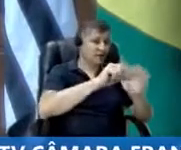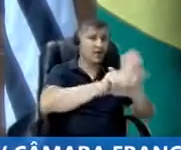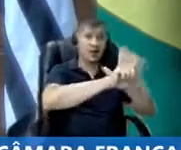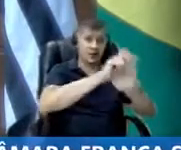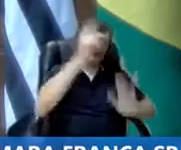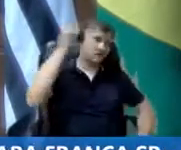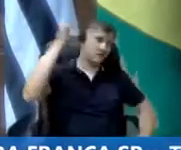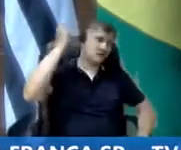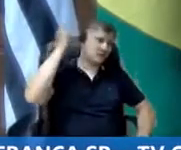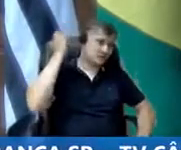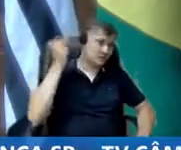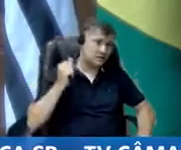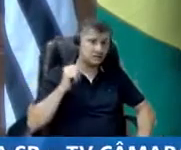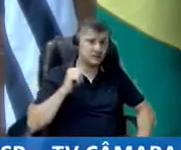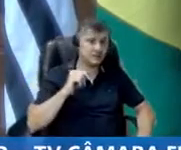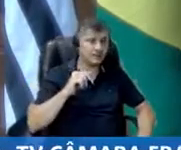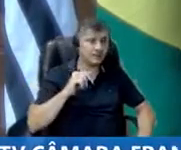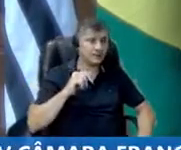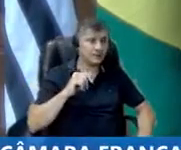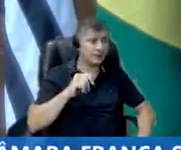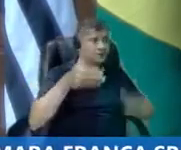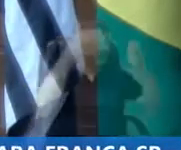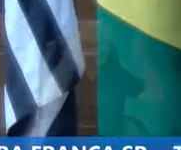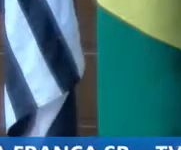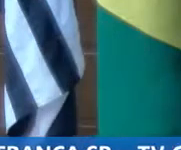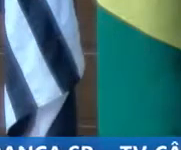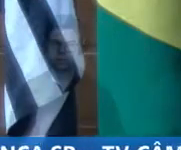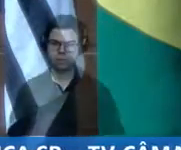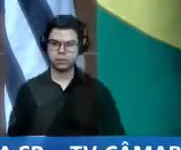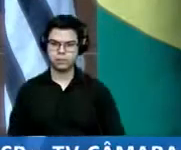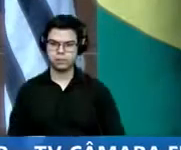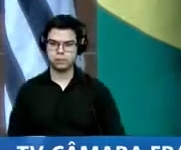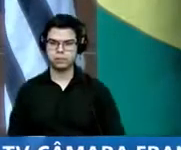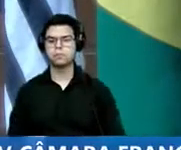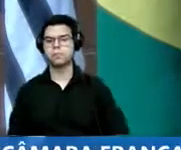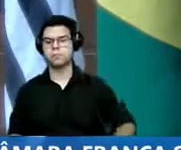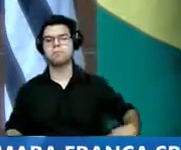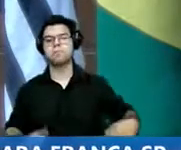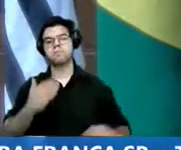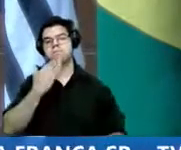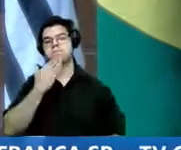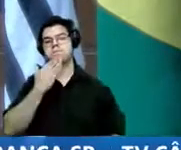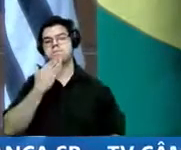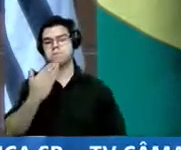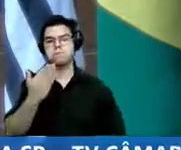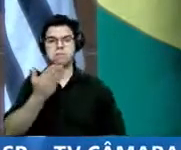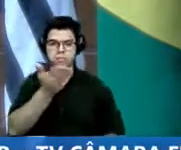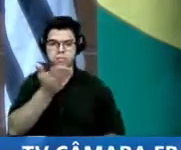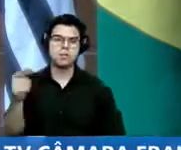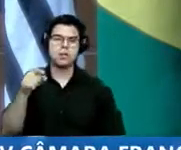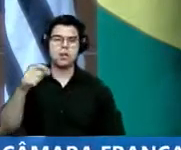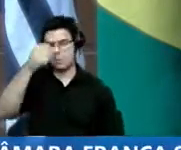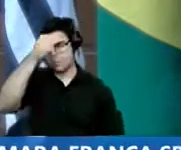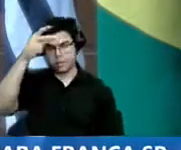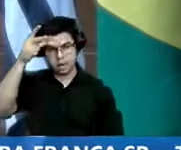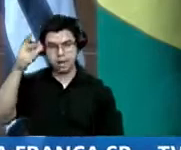o cemitério foi construído. Então eu peço aí para o prefeito, as autoridades que tomam conta